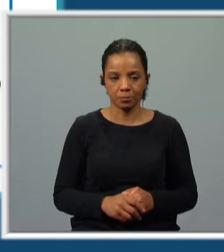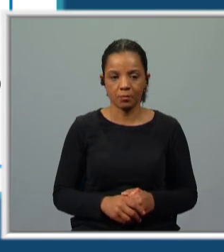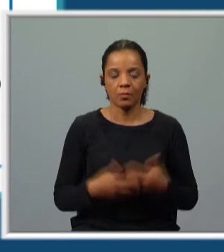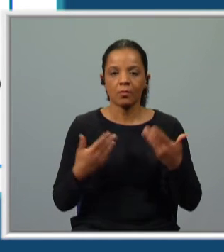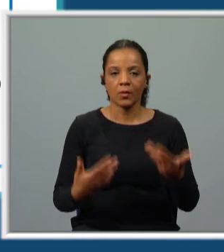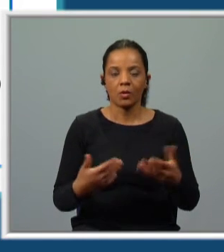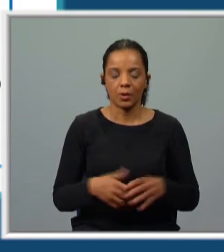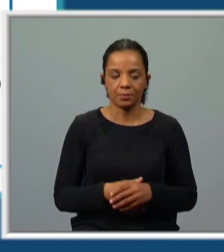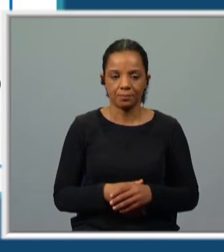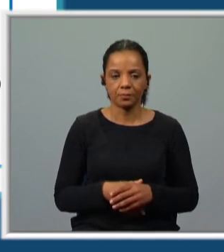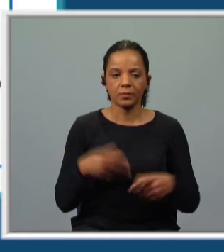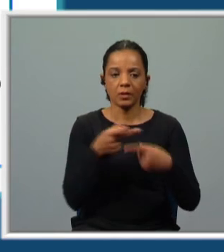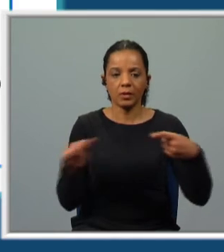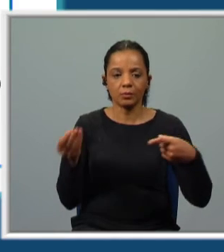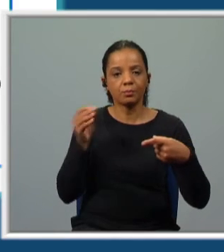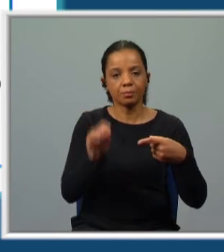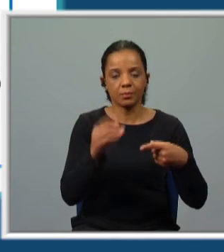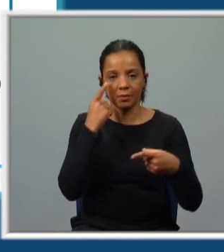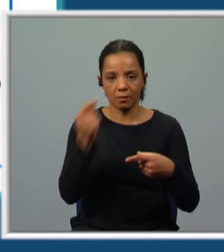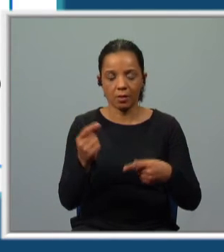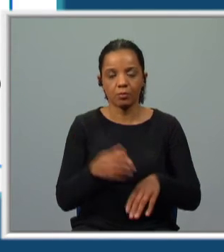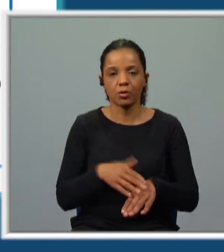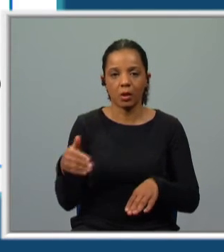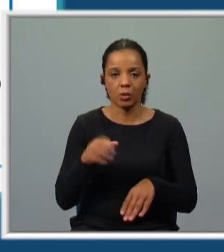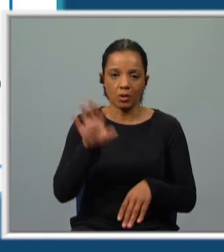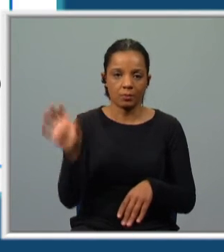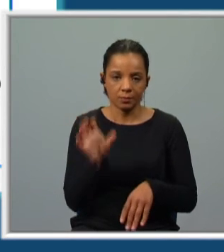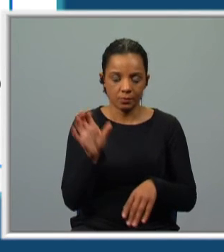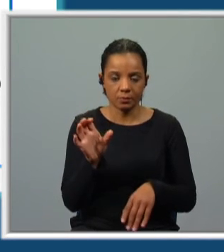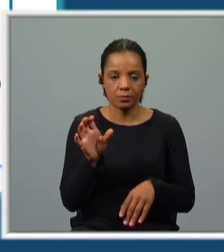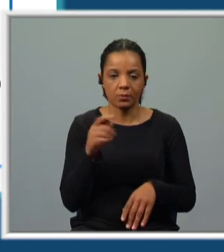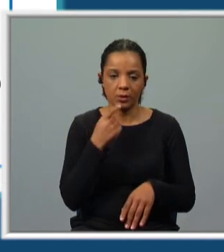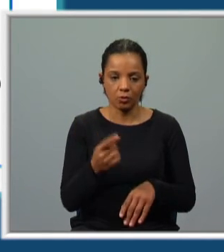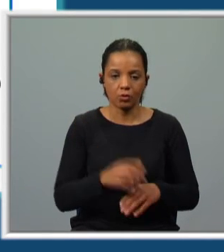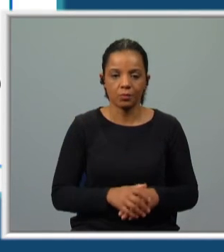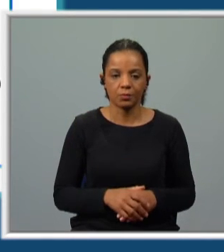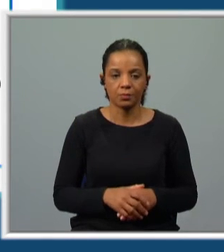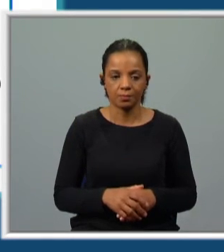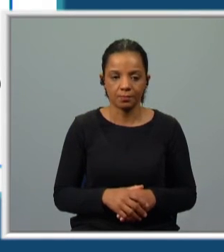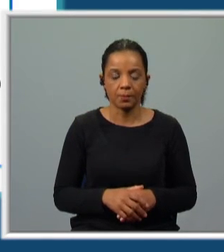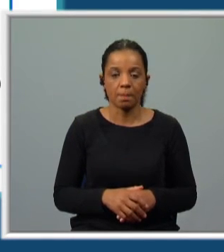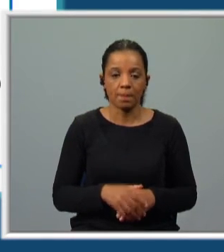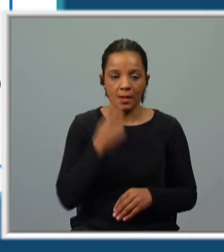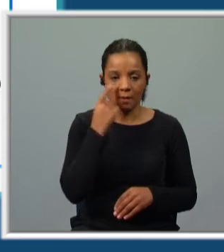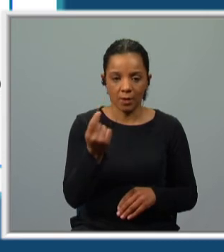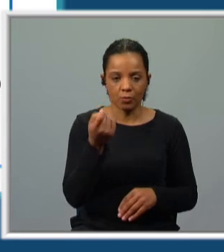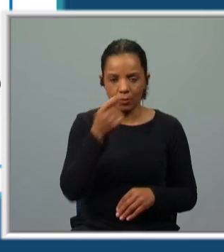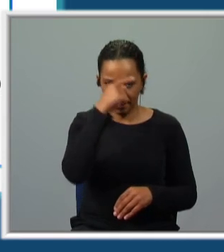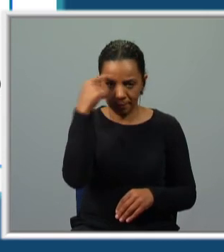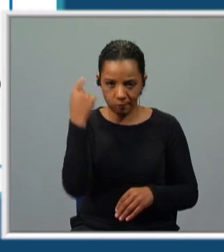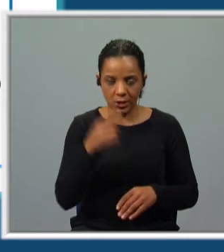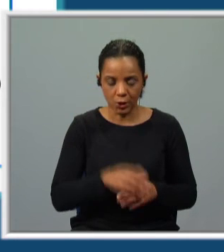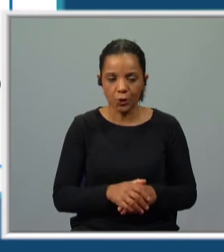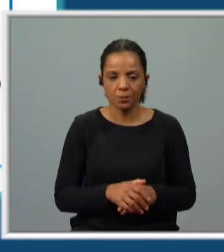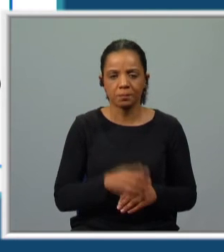agora, completa as frases com os verbos nos tempos e modos indicados. Então, temos aqui verbos um bocadinho mais difíceis.